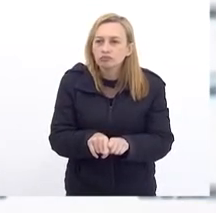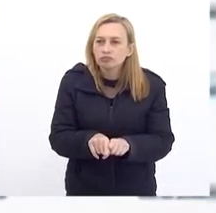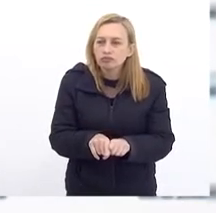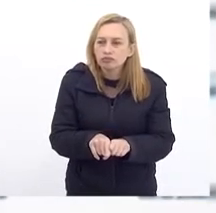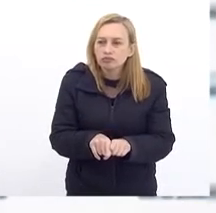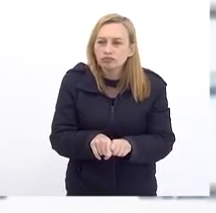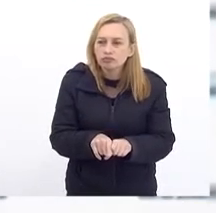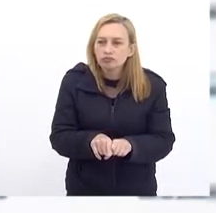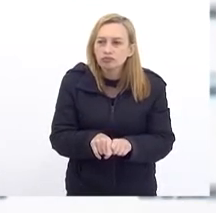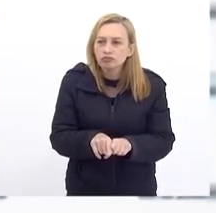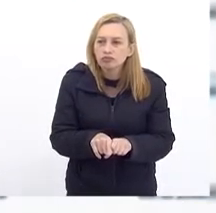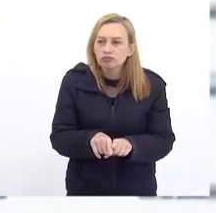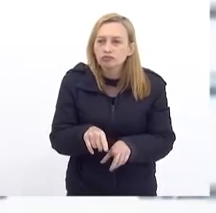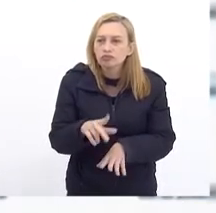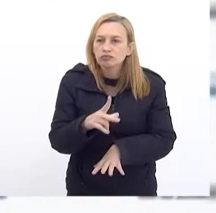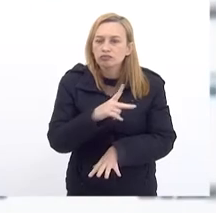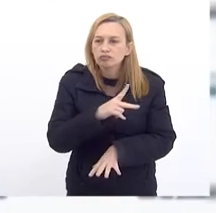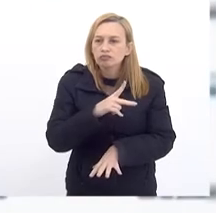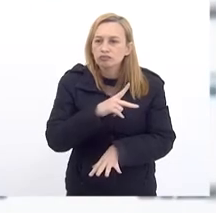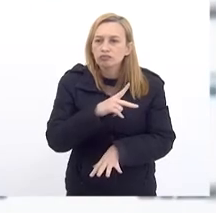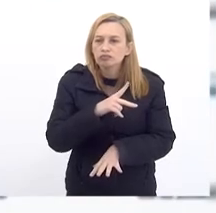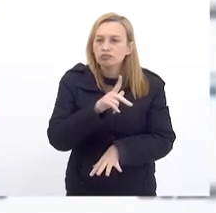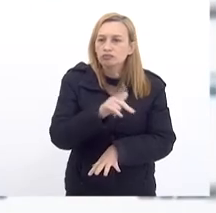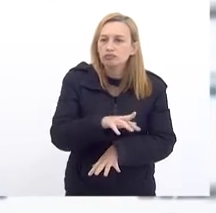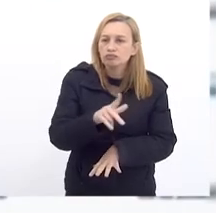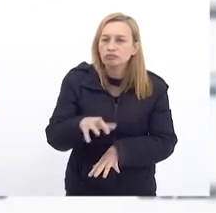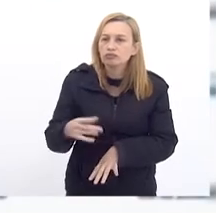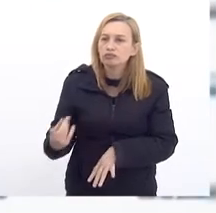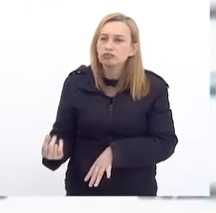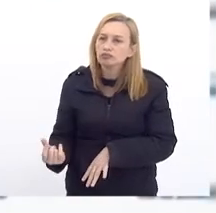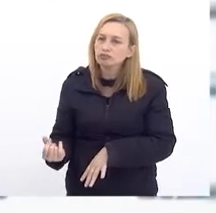Originada Por conta Da própria Variação Do preço Do